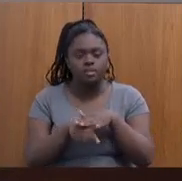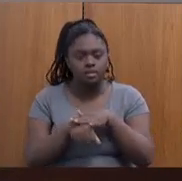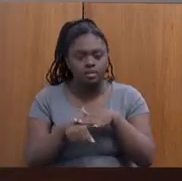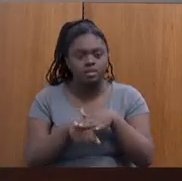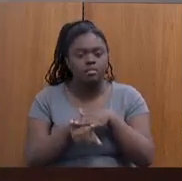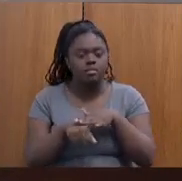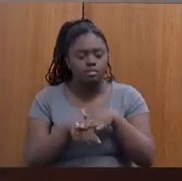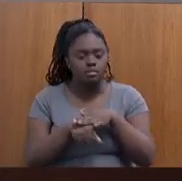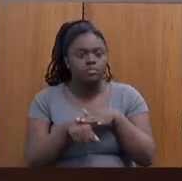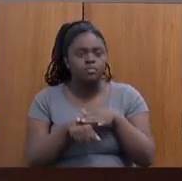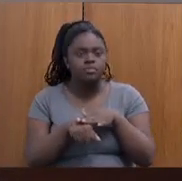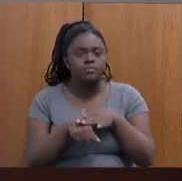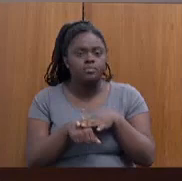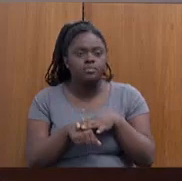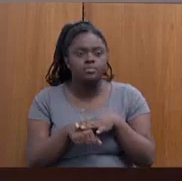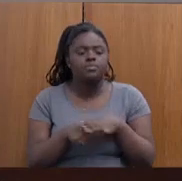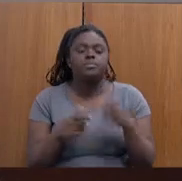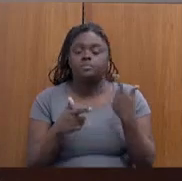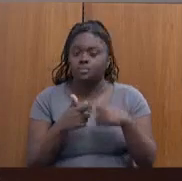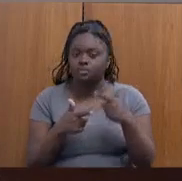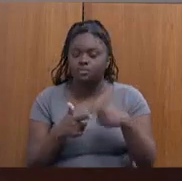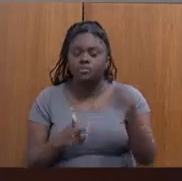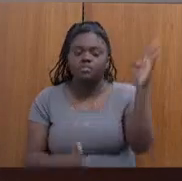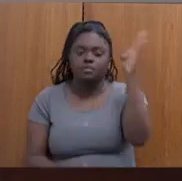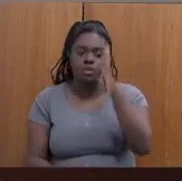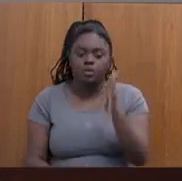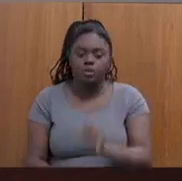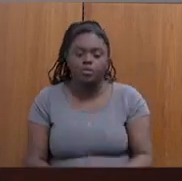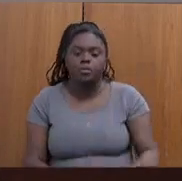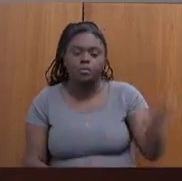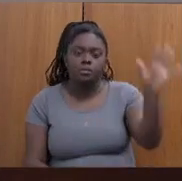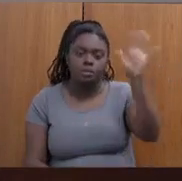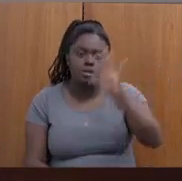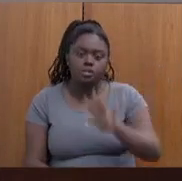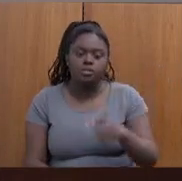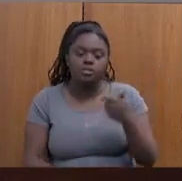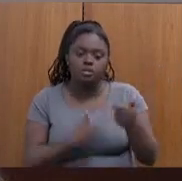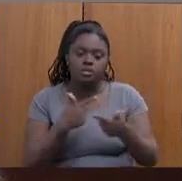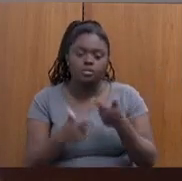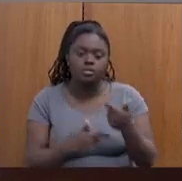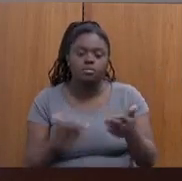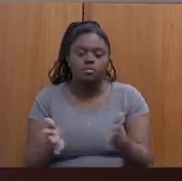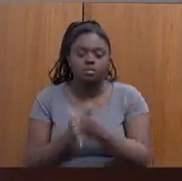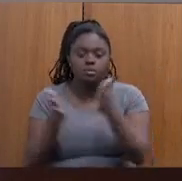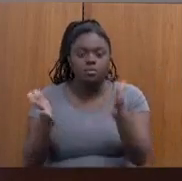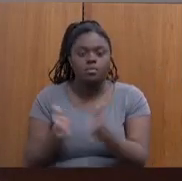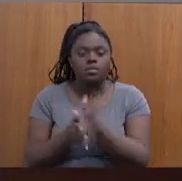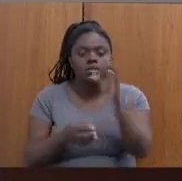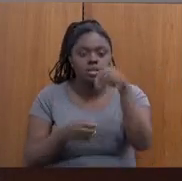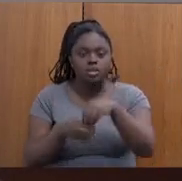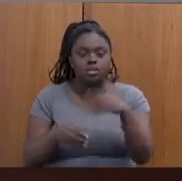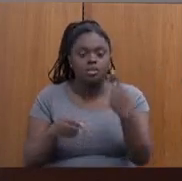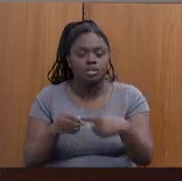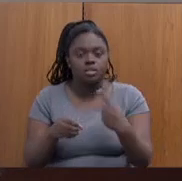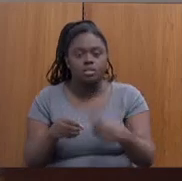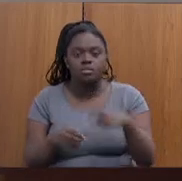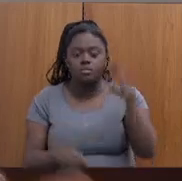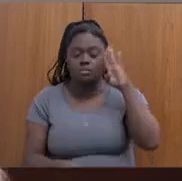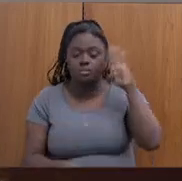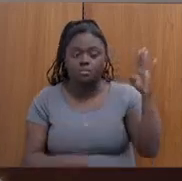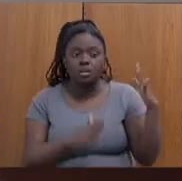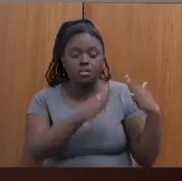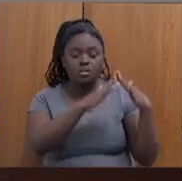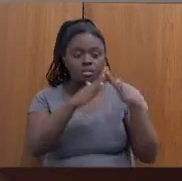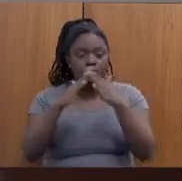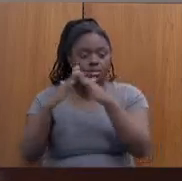e assim, não é problema no Brasil inteiro trabalhar com a pobreza urbana, principalmente nos grandes aglomerados. a